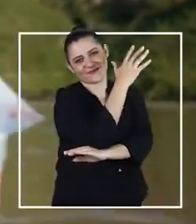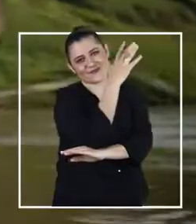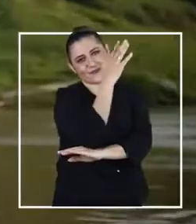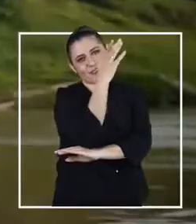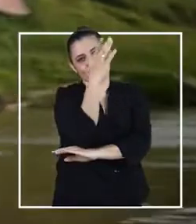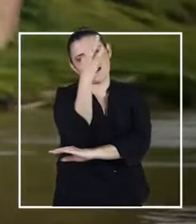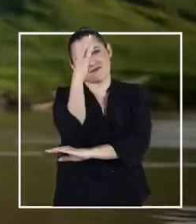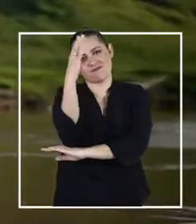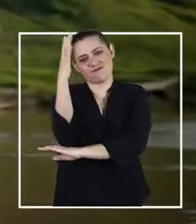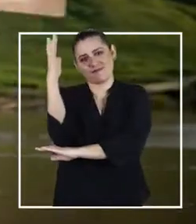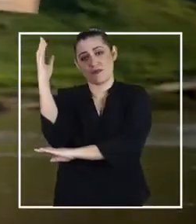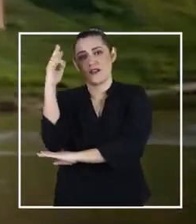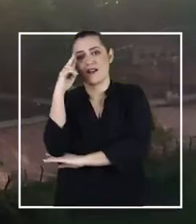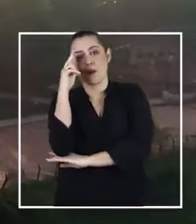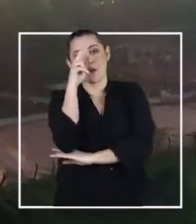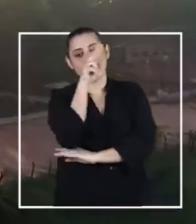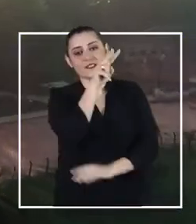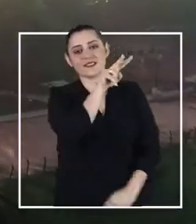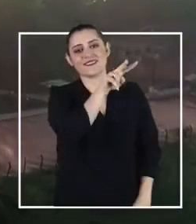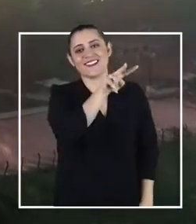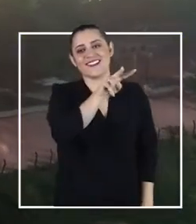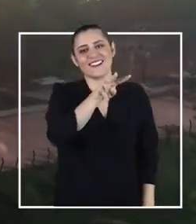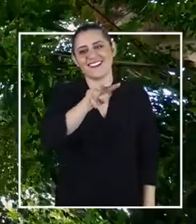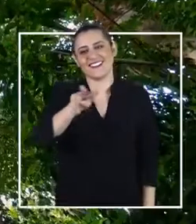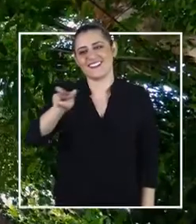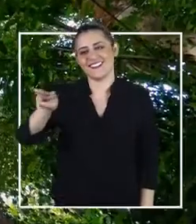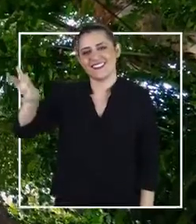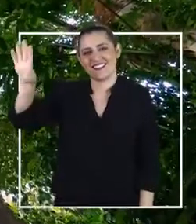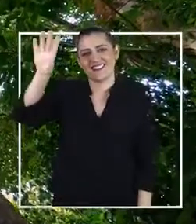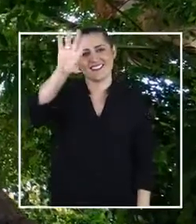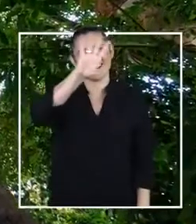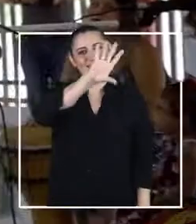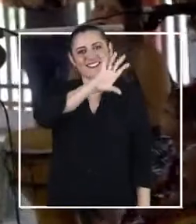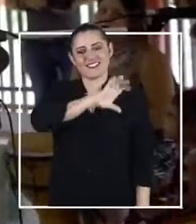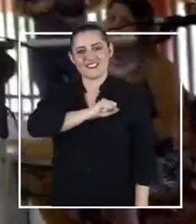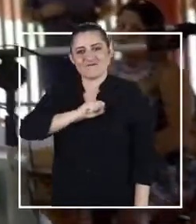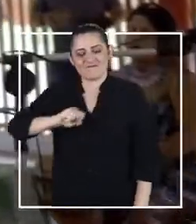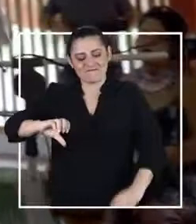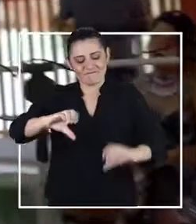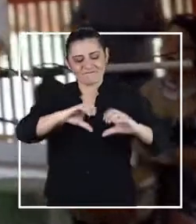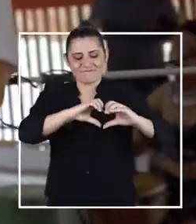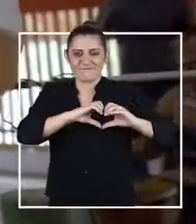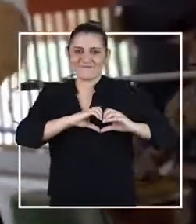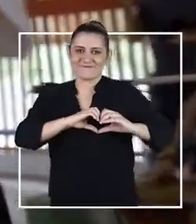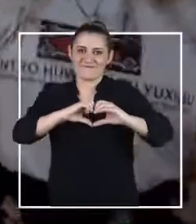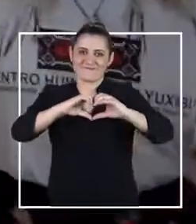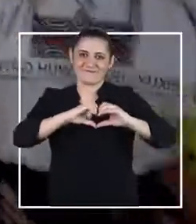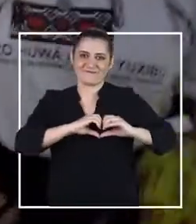sobre as matas que o veem com amor.